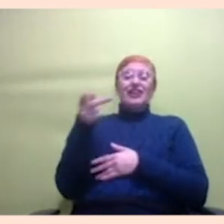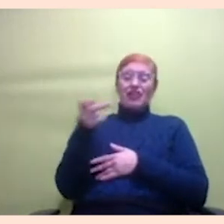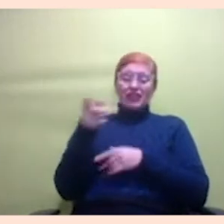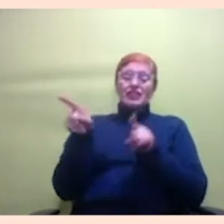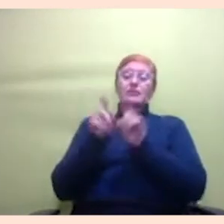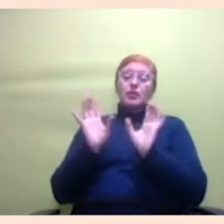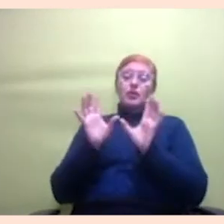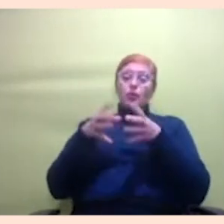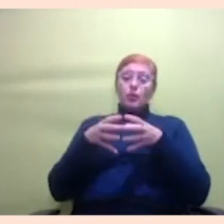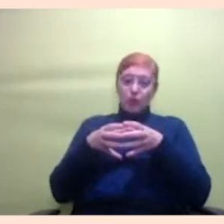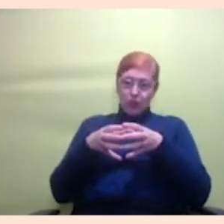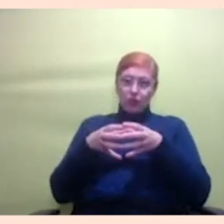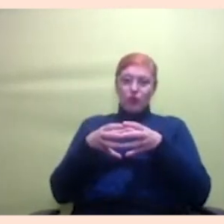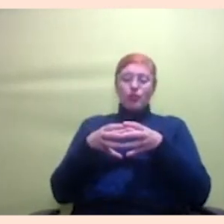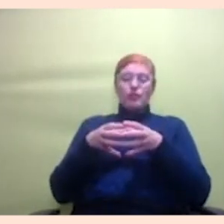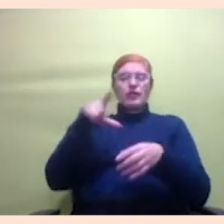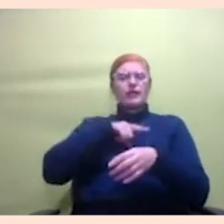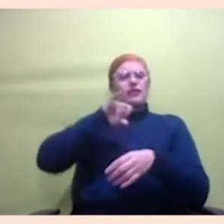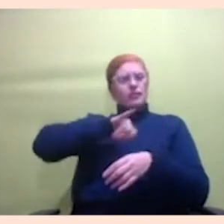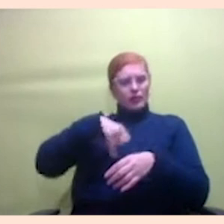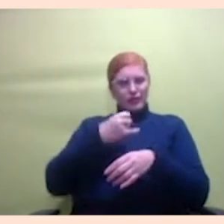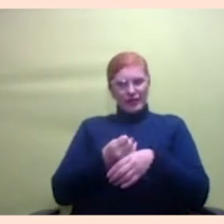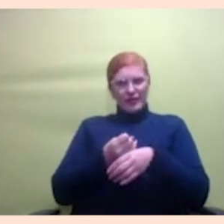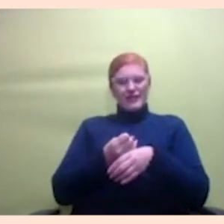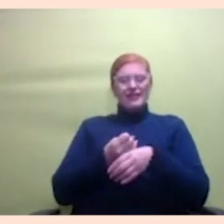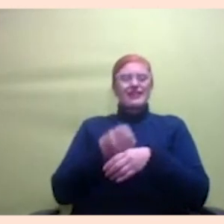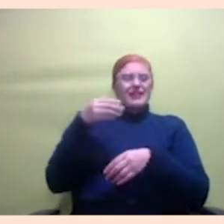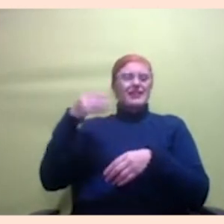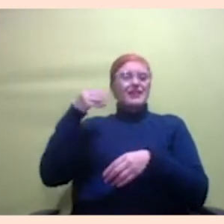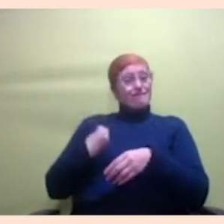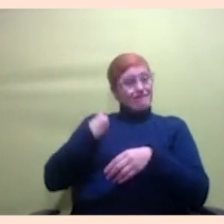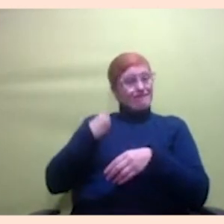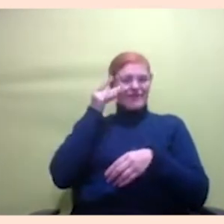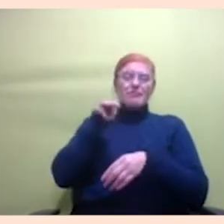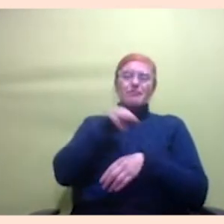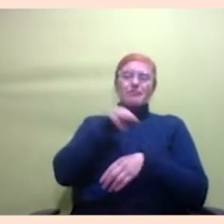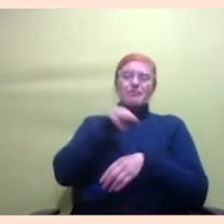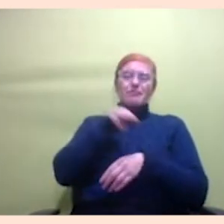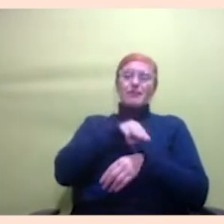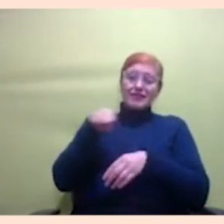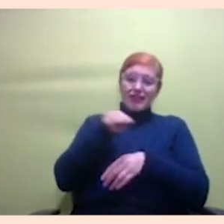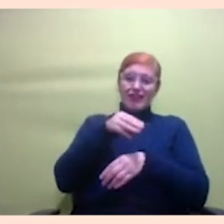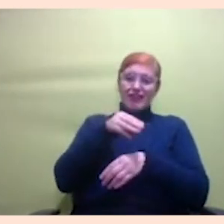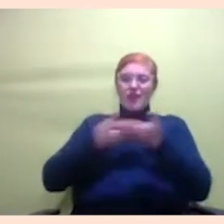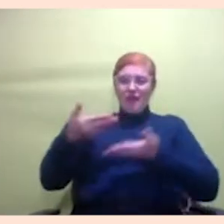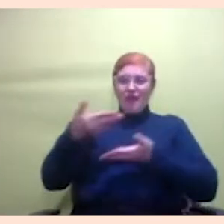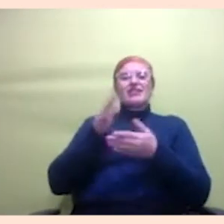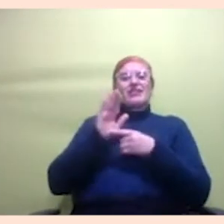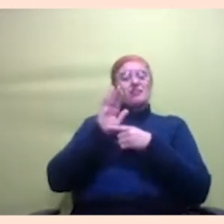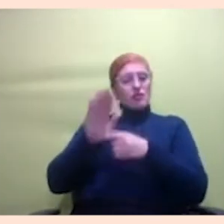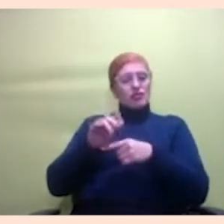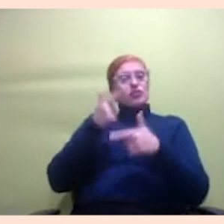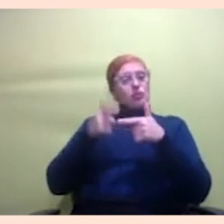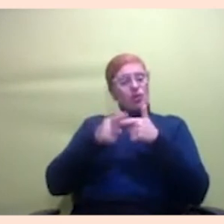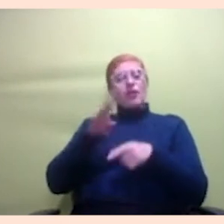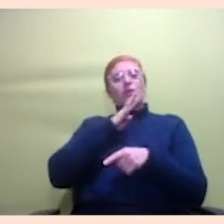aqui um pouco mediando essa conversa e trazendo nossos problemas para vocês conhecerem também muito